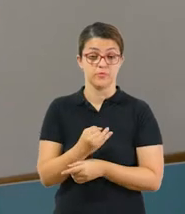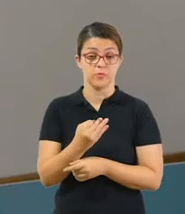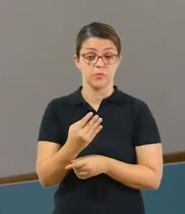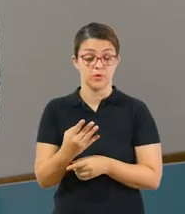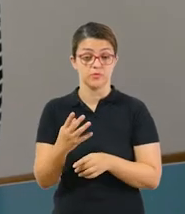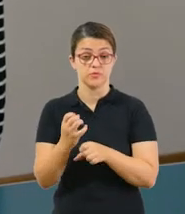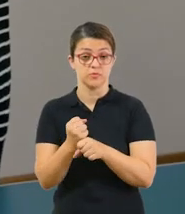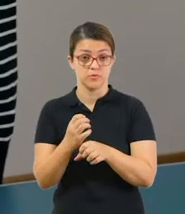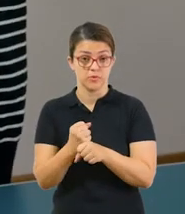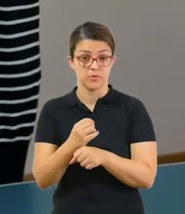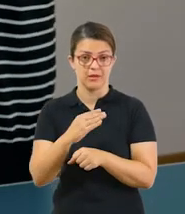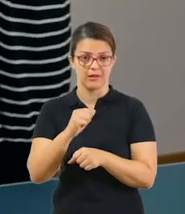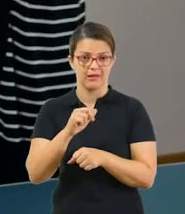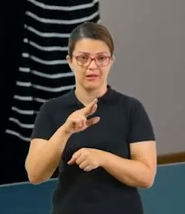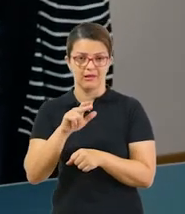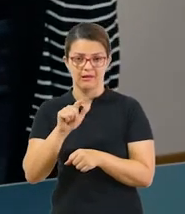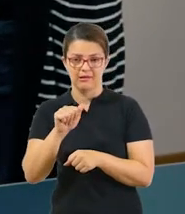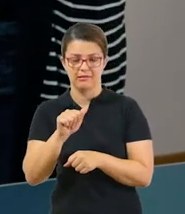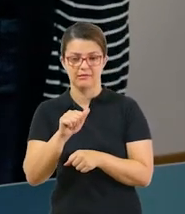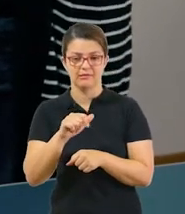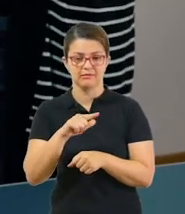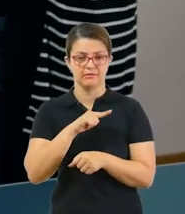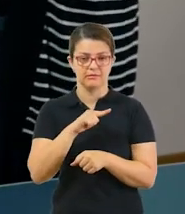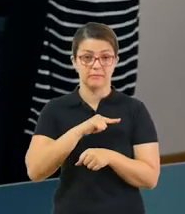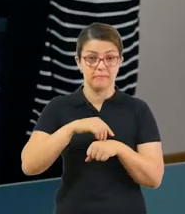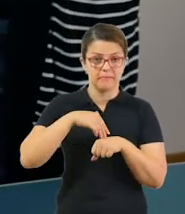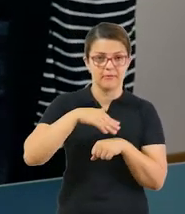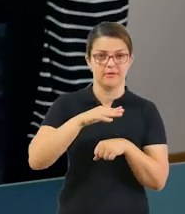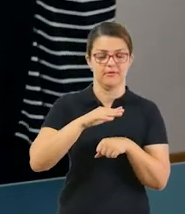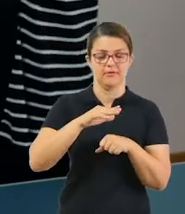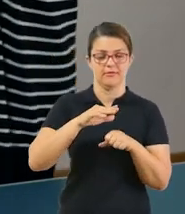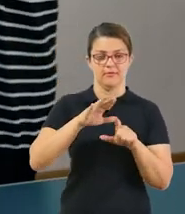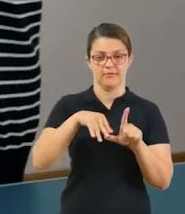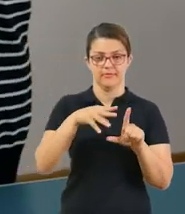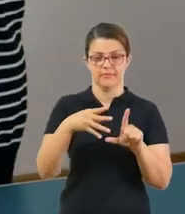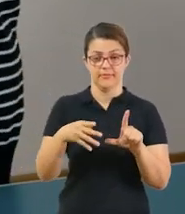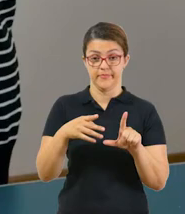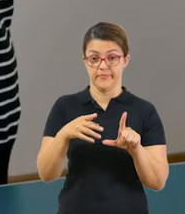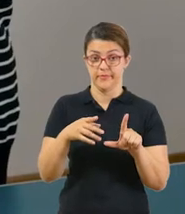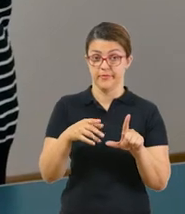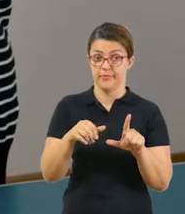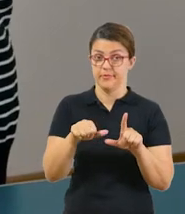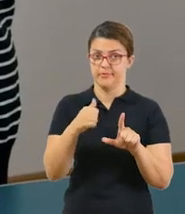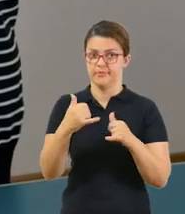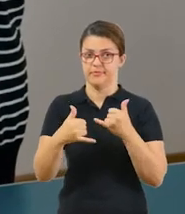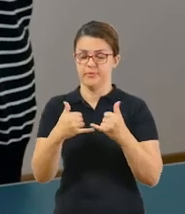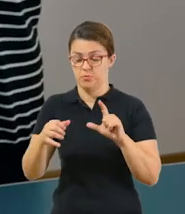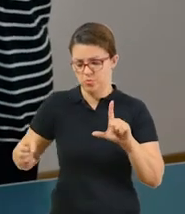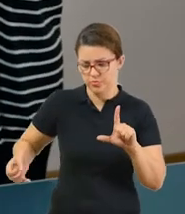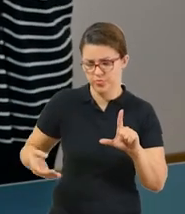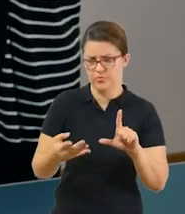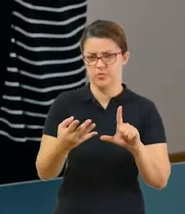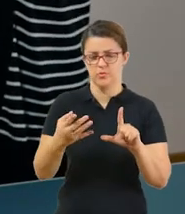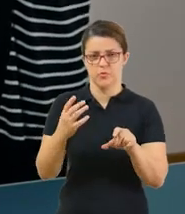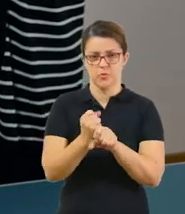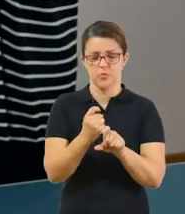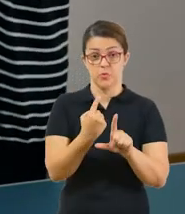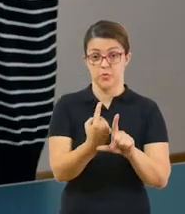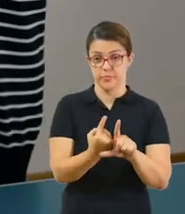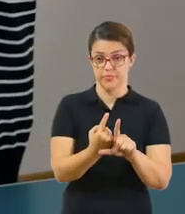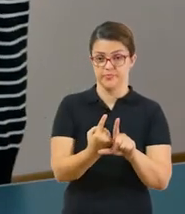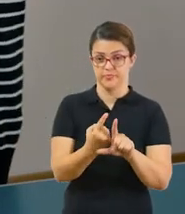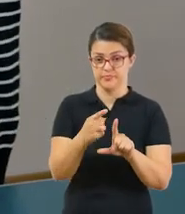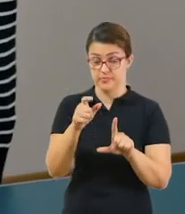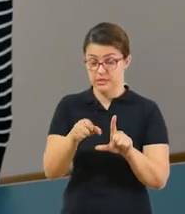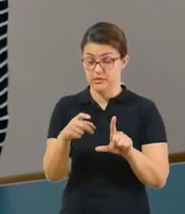dica. Quantos pontos tem a mais em cada rodada? Então, na primeira rodada, ela fez um ponto. Na